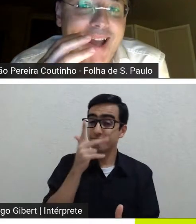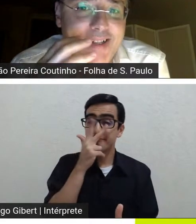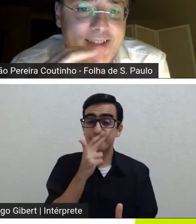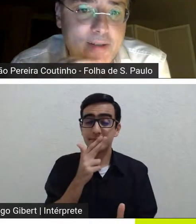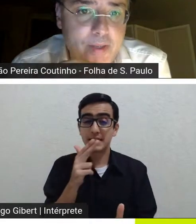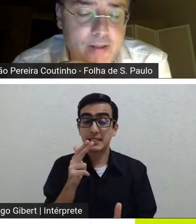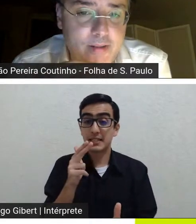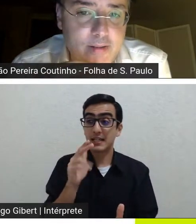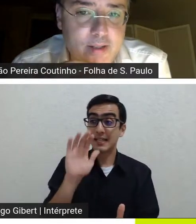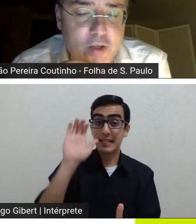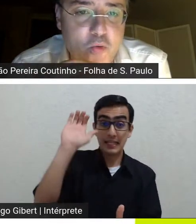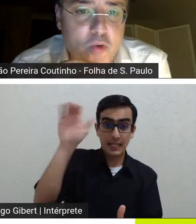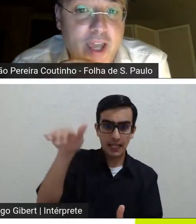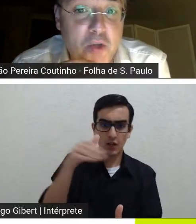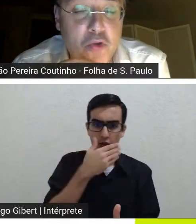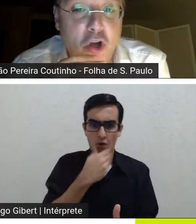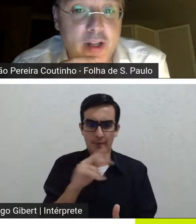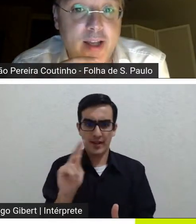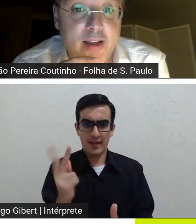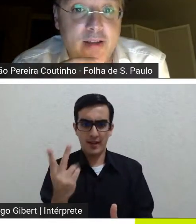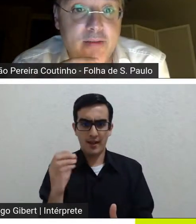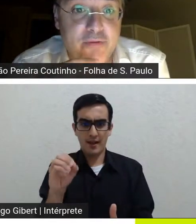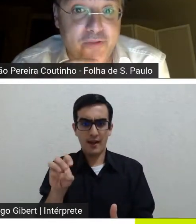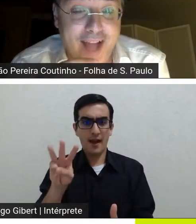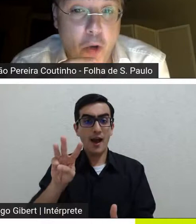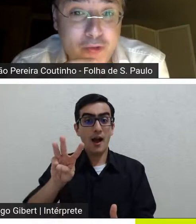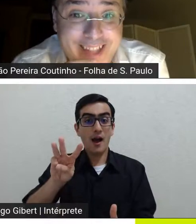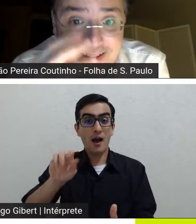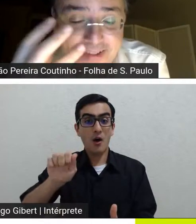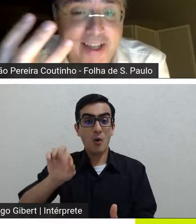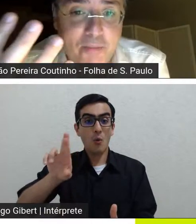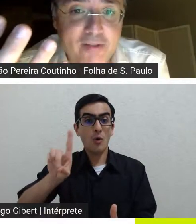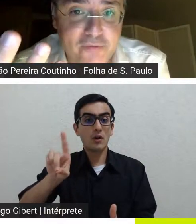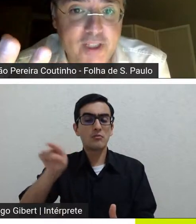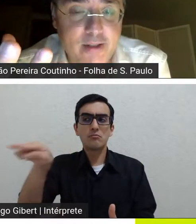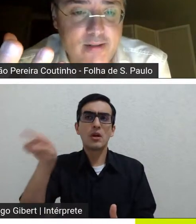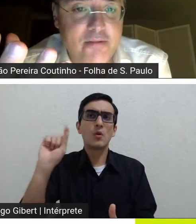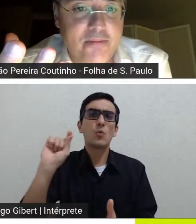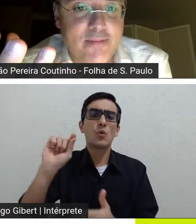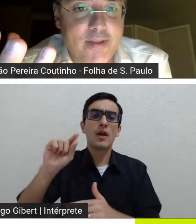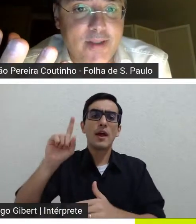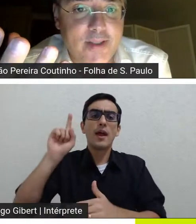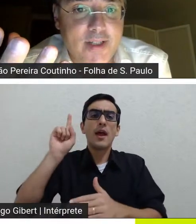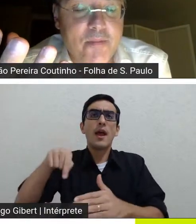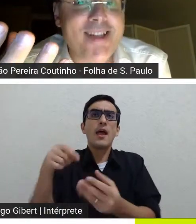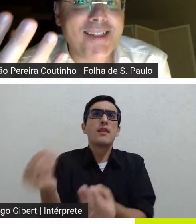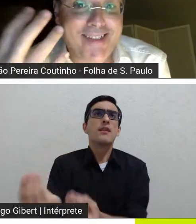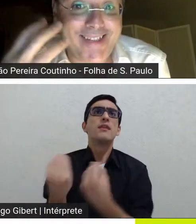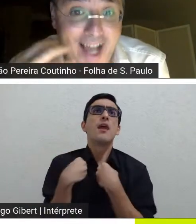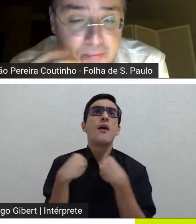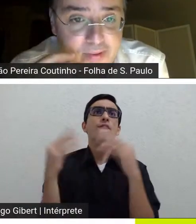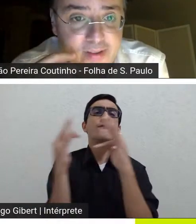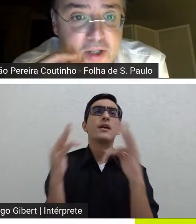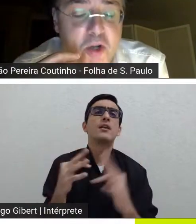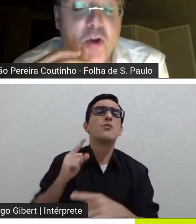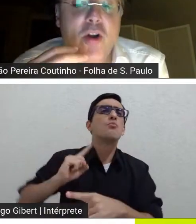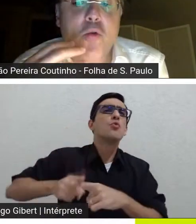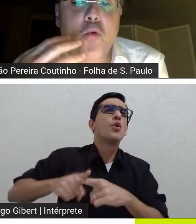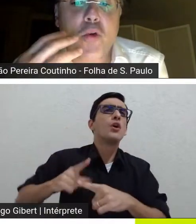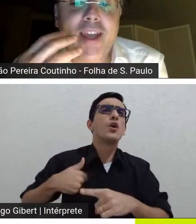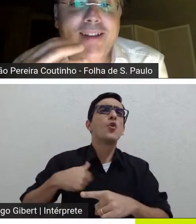incapaz de saber o que é que o torna autenticamente feliz mas ele sabe